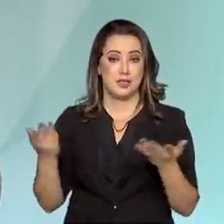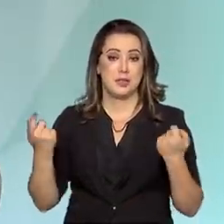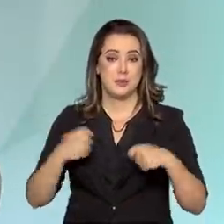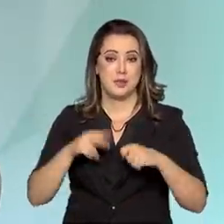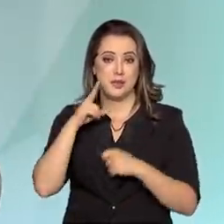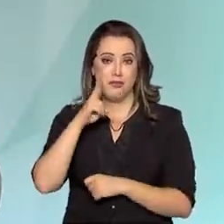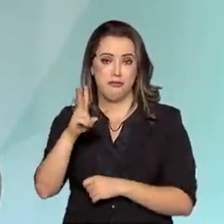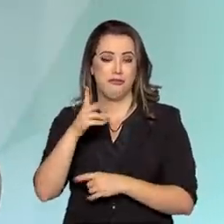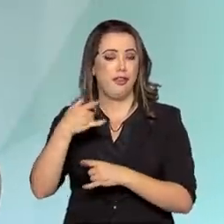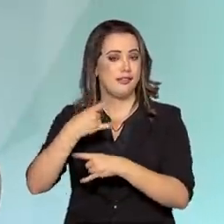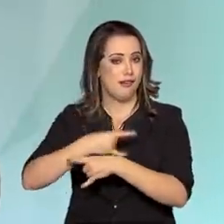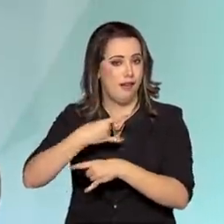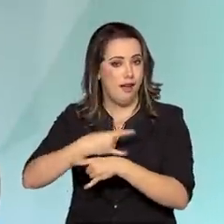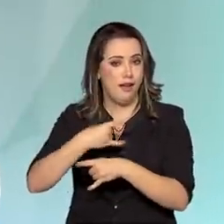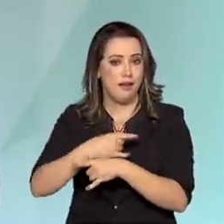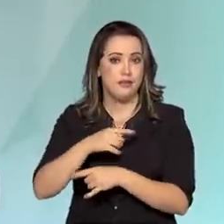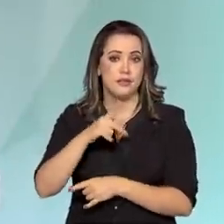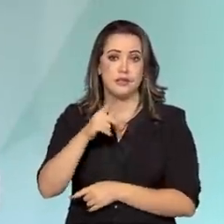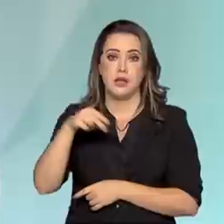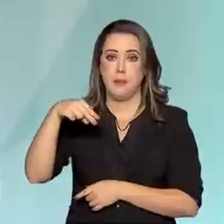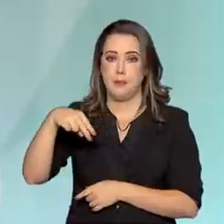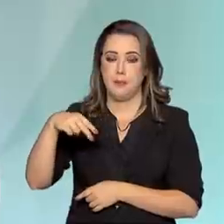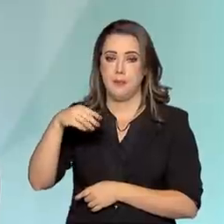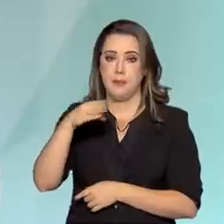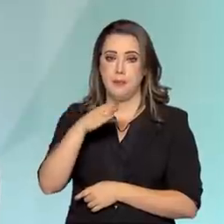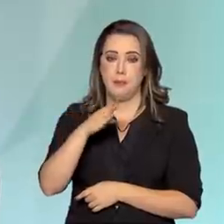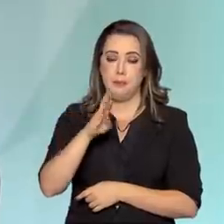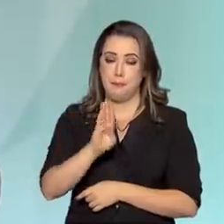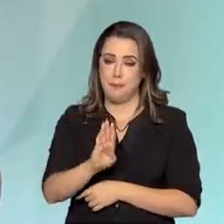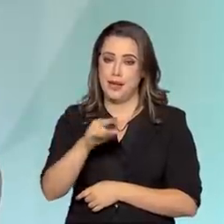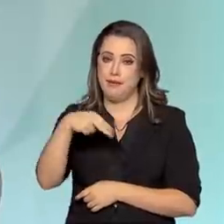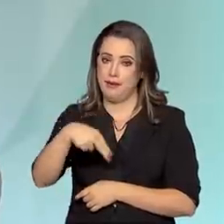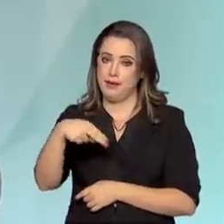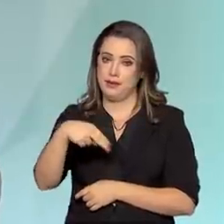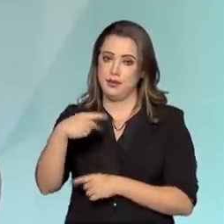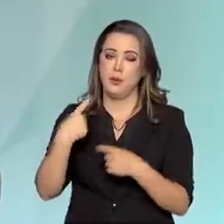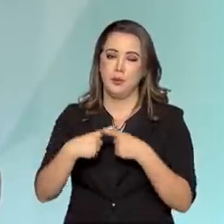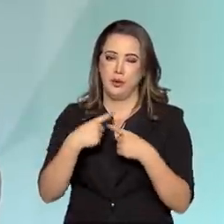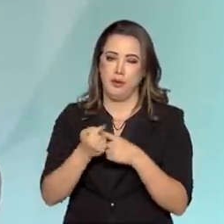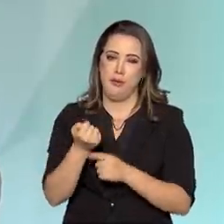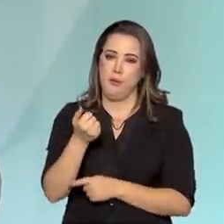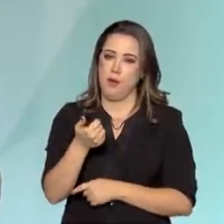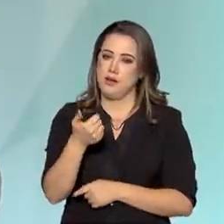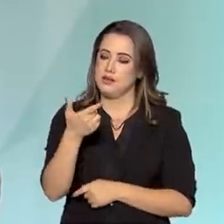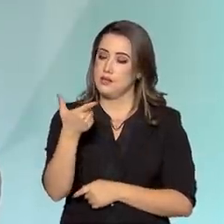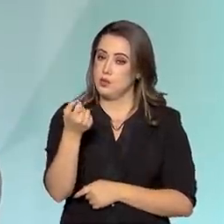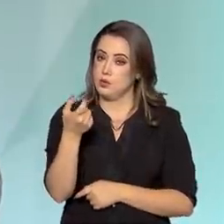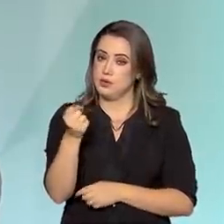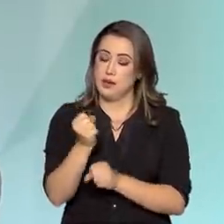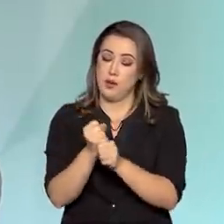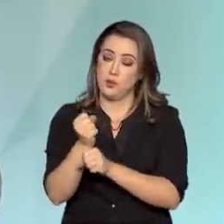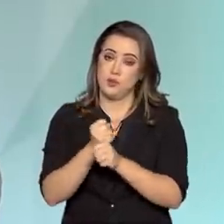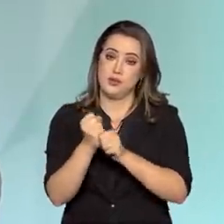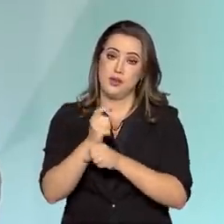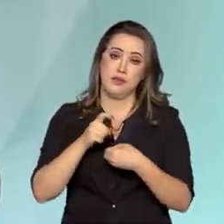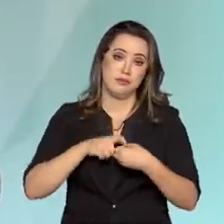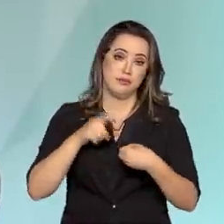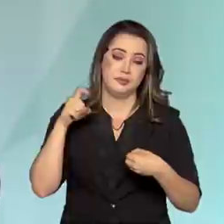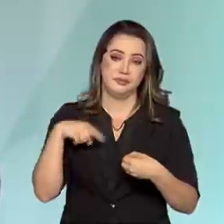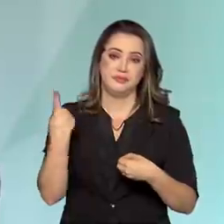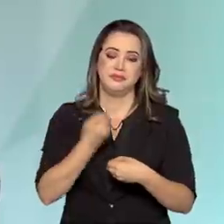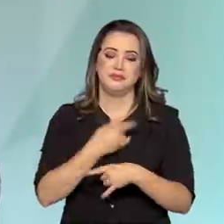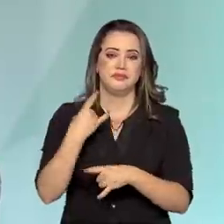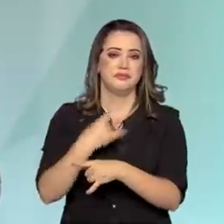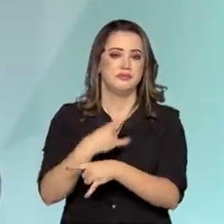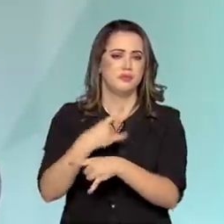lives da BN a gente está fazendo, primeiro, para homenagear a data que se avizinha dos 200 anos da independência. Então, a gente já está fazendo lives